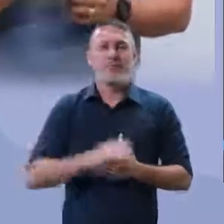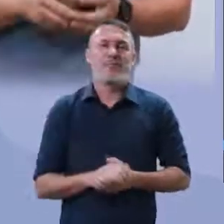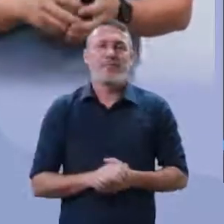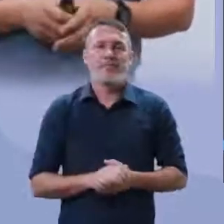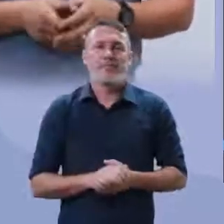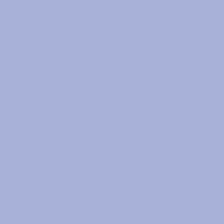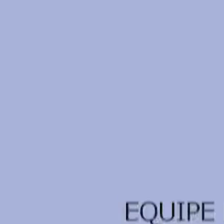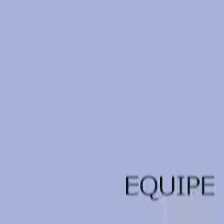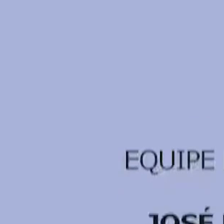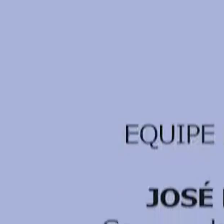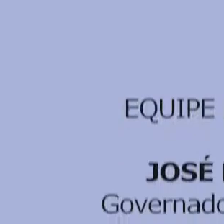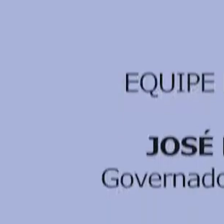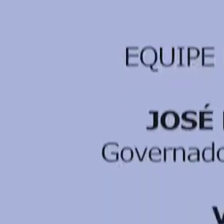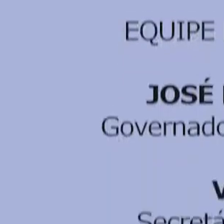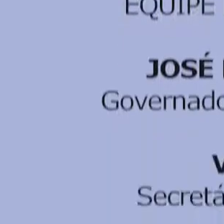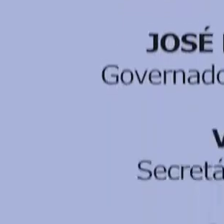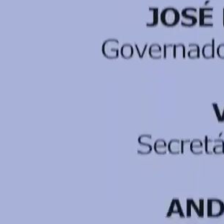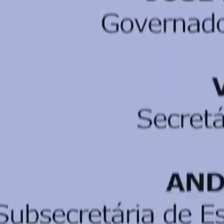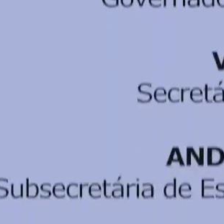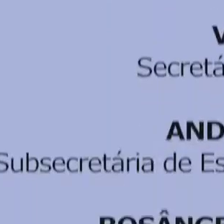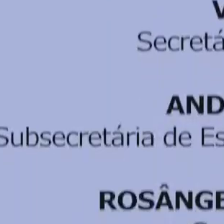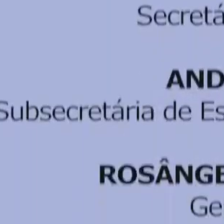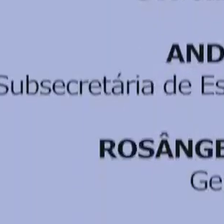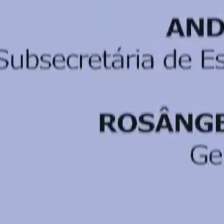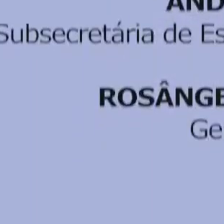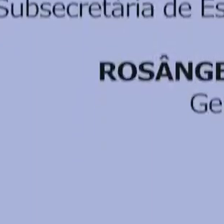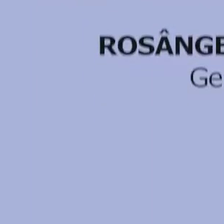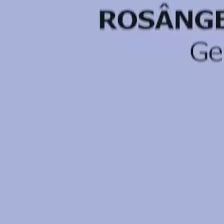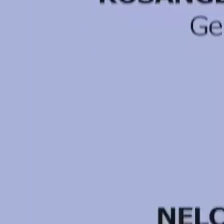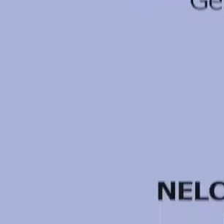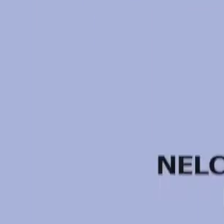aula. muito obrigado. Tchau, tchau.